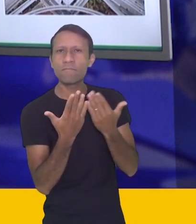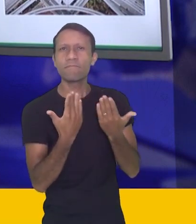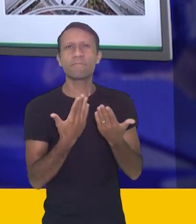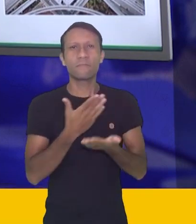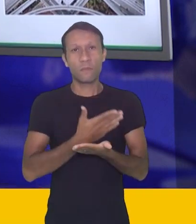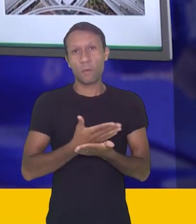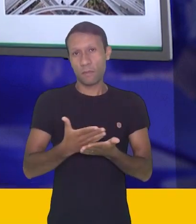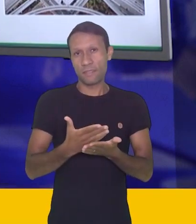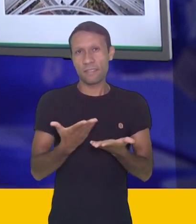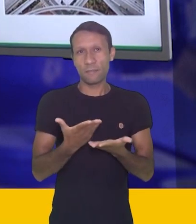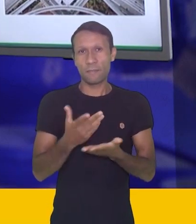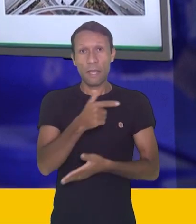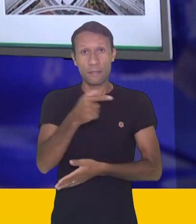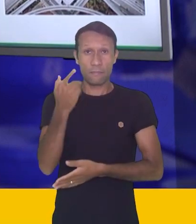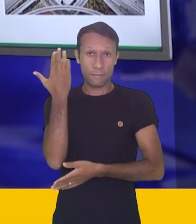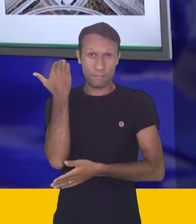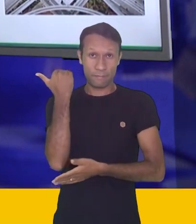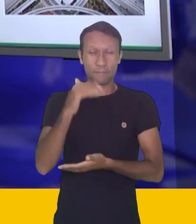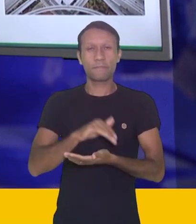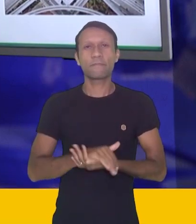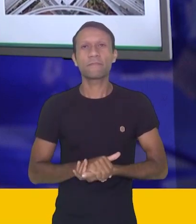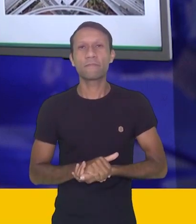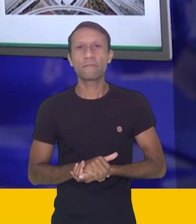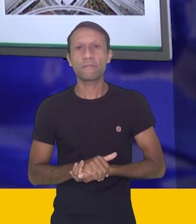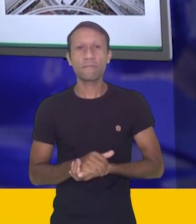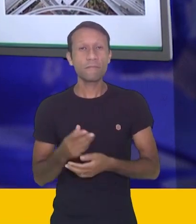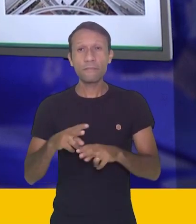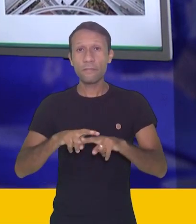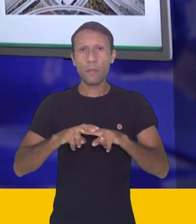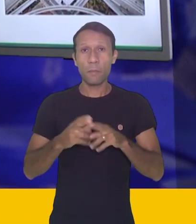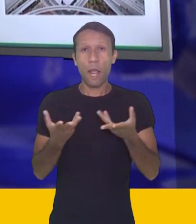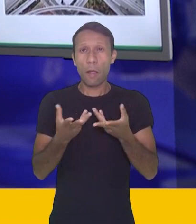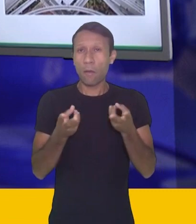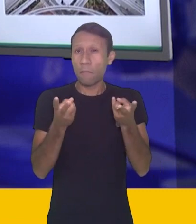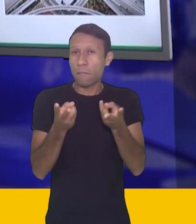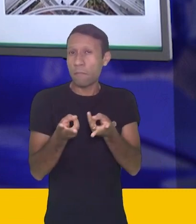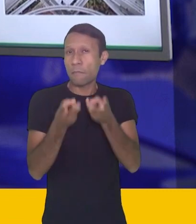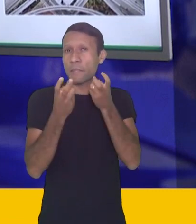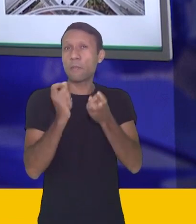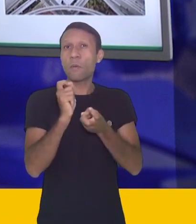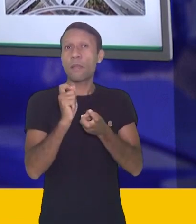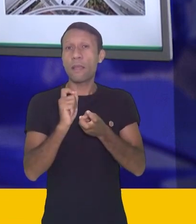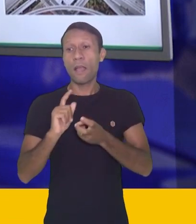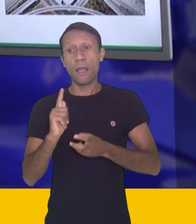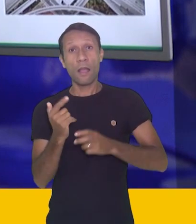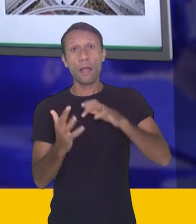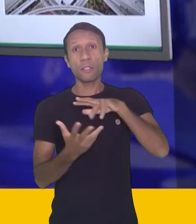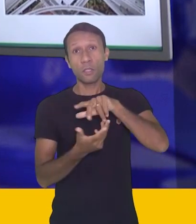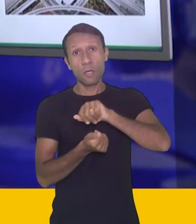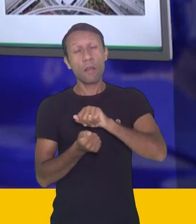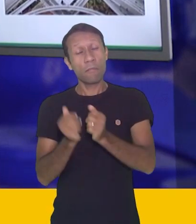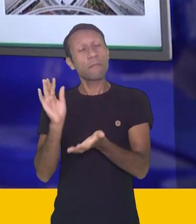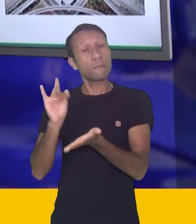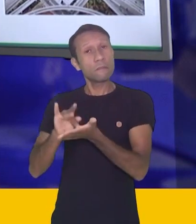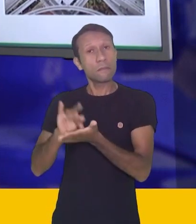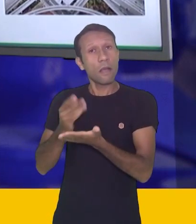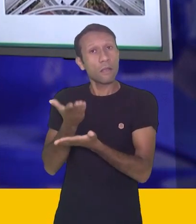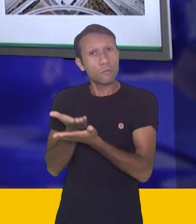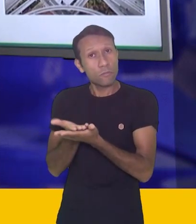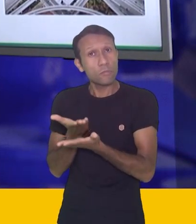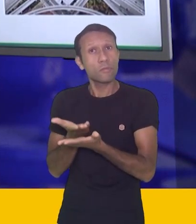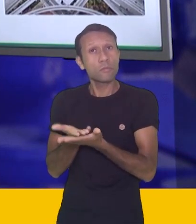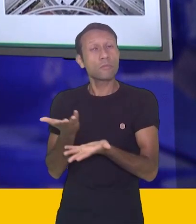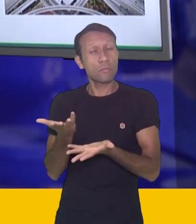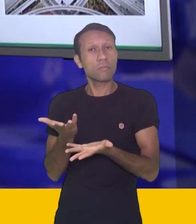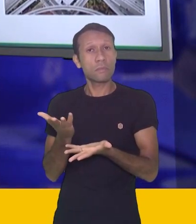começamos na semana anterior. Então o que nós vamos perceber? A geografia, de fato, ela estuda essa relação, mais uma